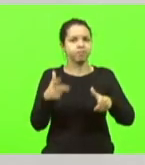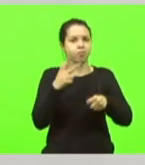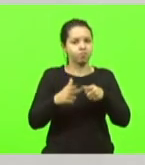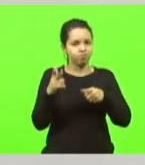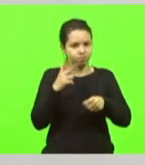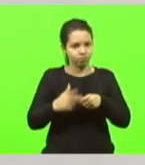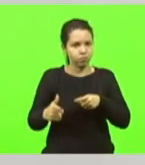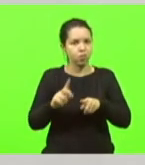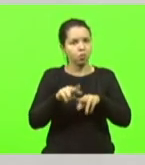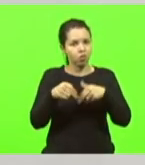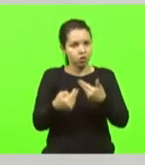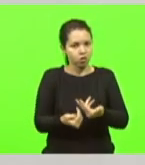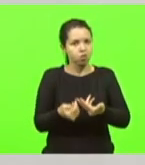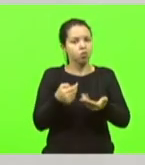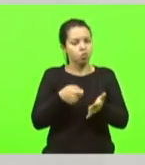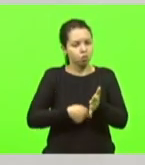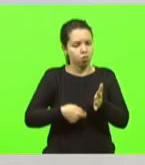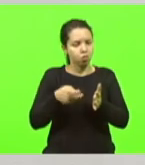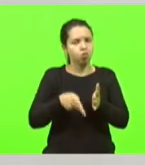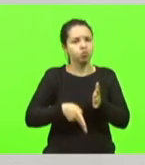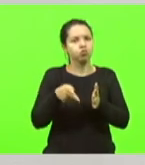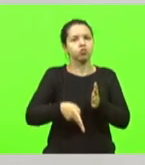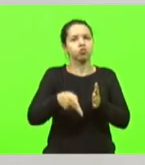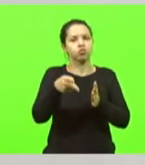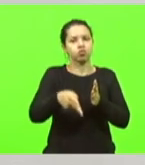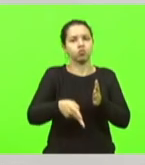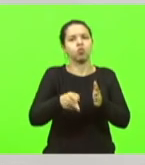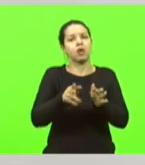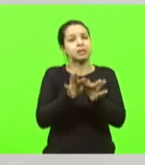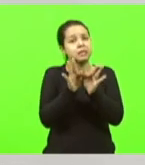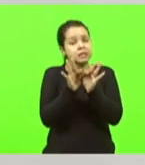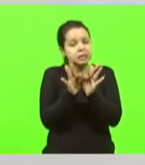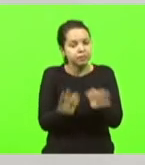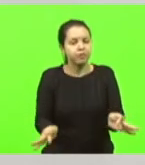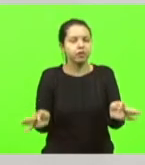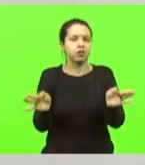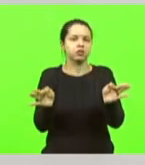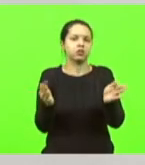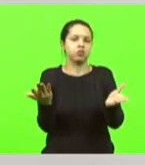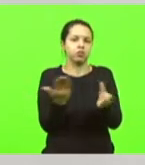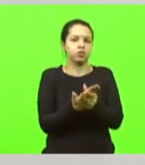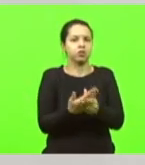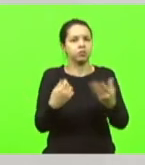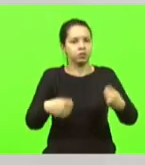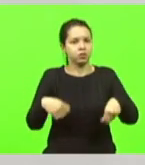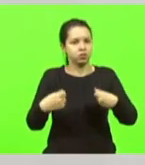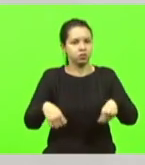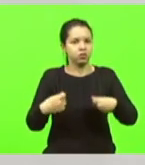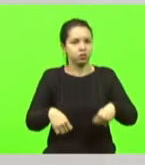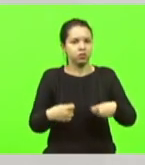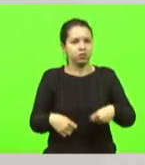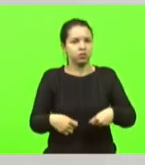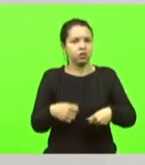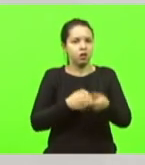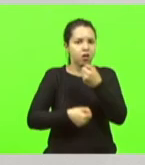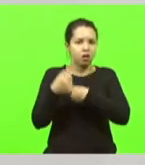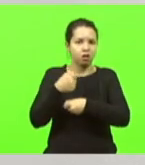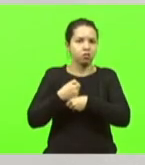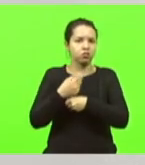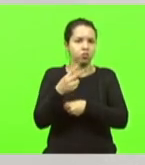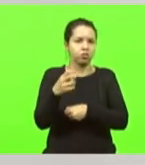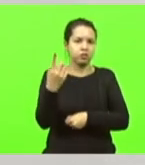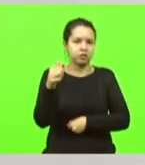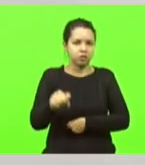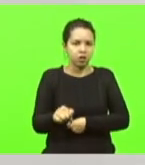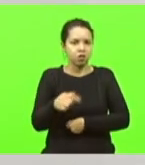por isso continuamos defendendo a simplificação dos processos. Estamos, desde 2017, fazendo a